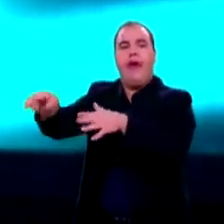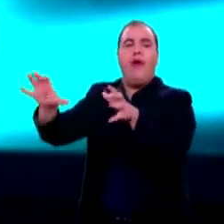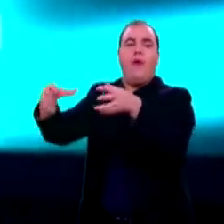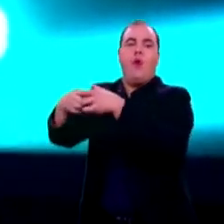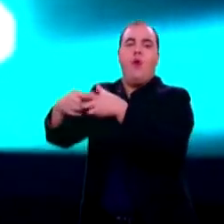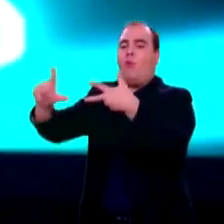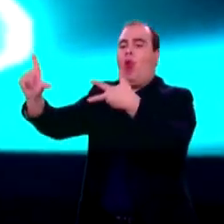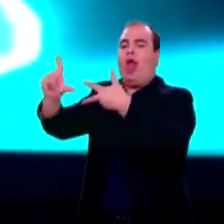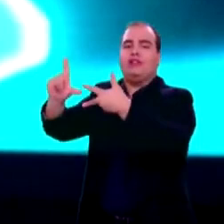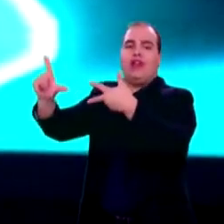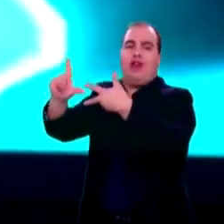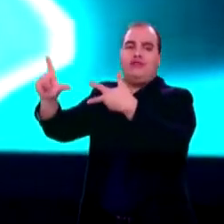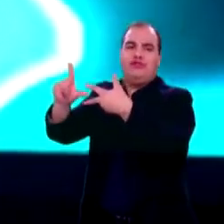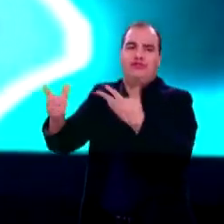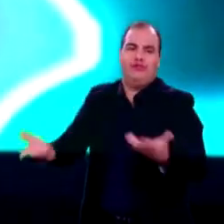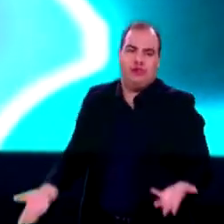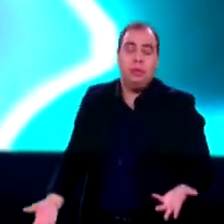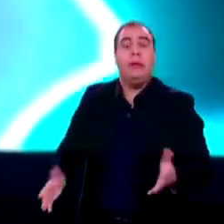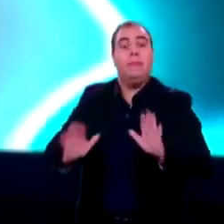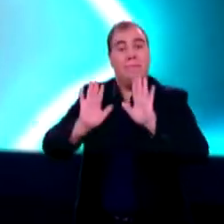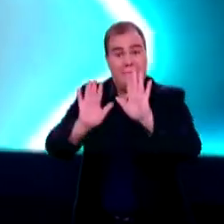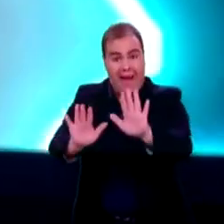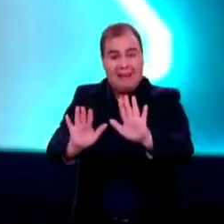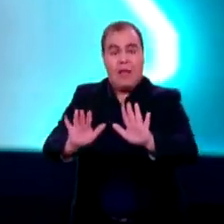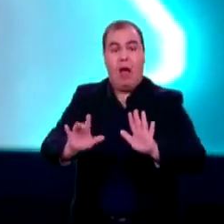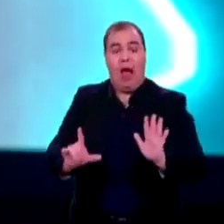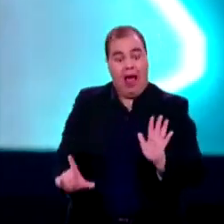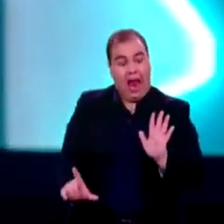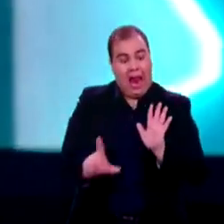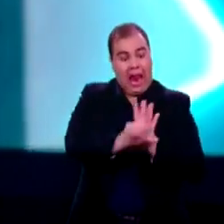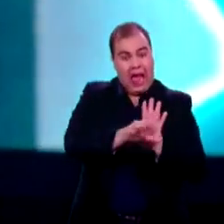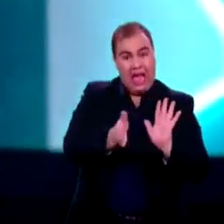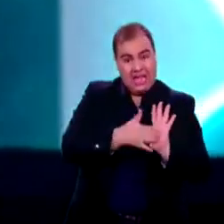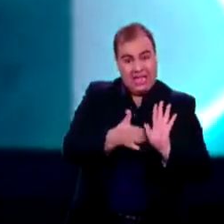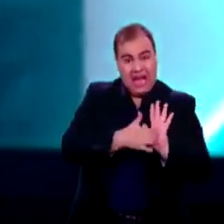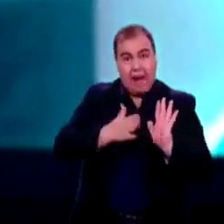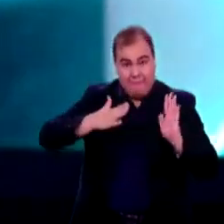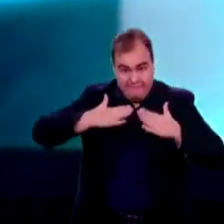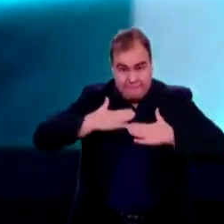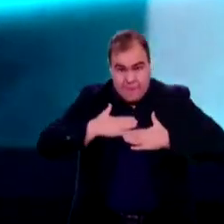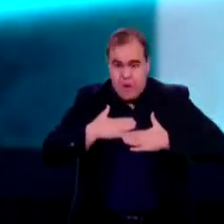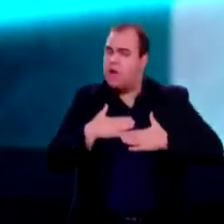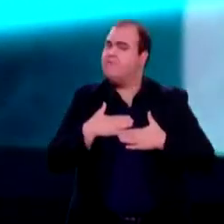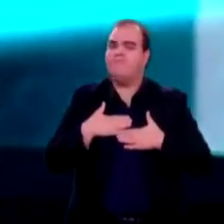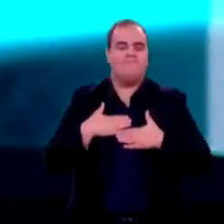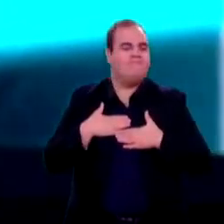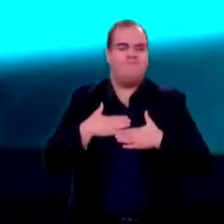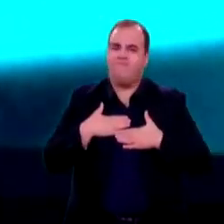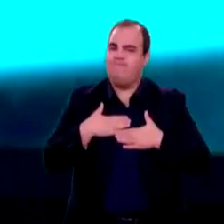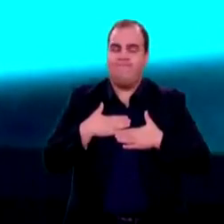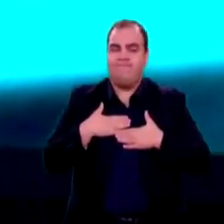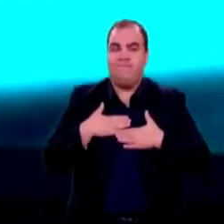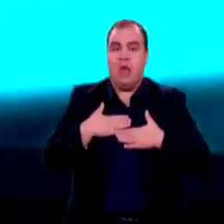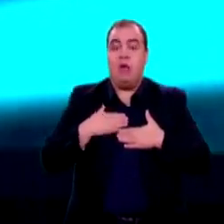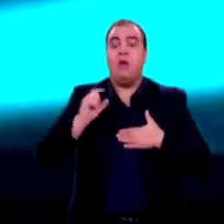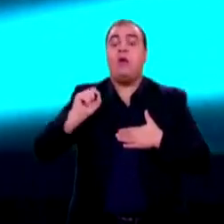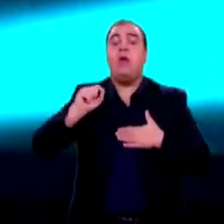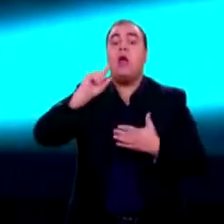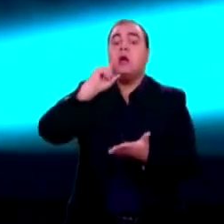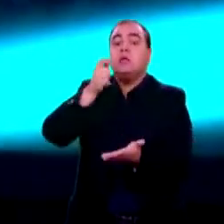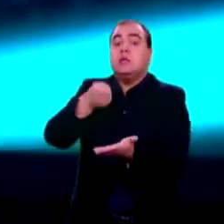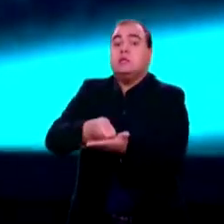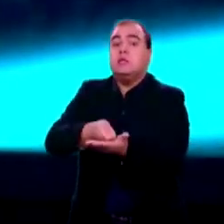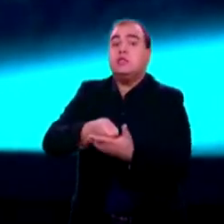claro, a adesão final de leis não é minha, porque eu vetando qualquer coisa, a última palavra é a do Parlamento